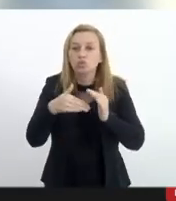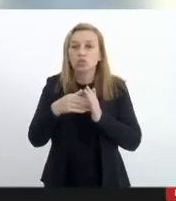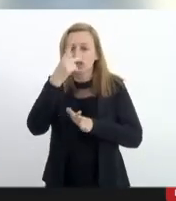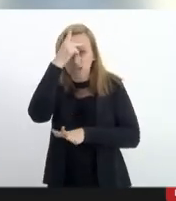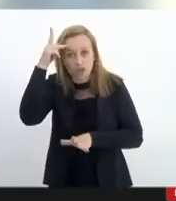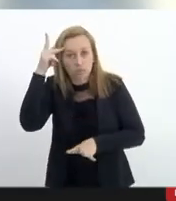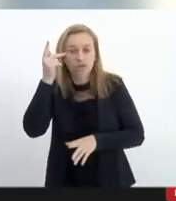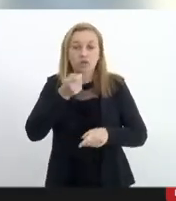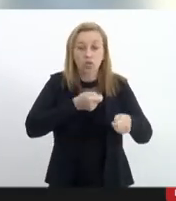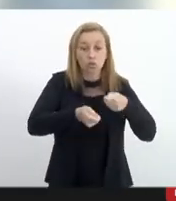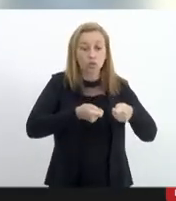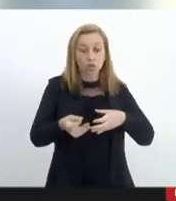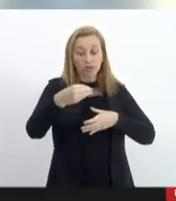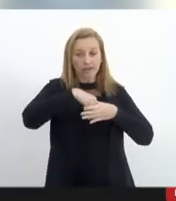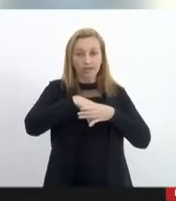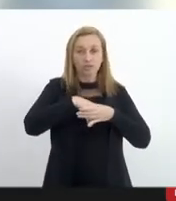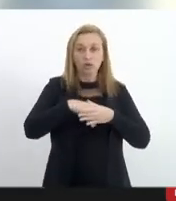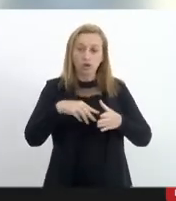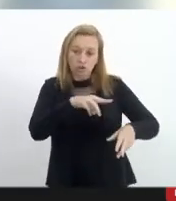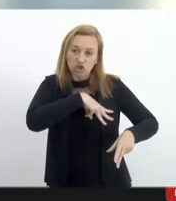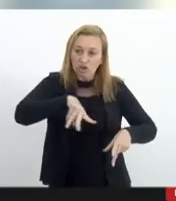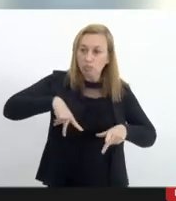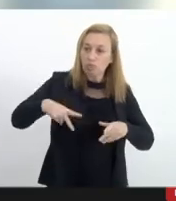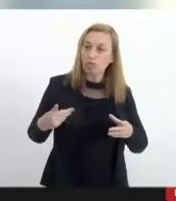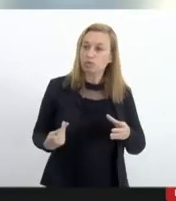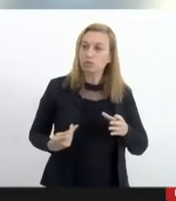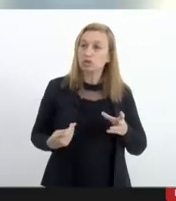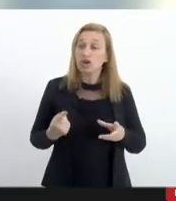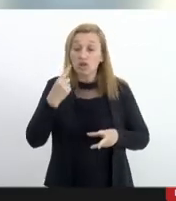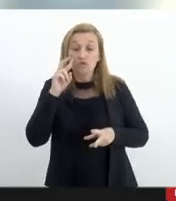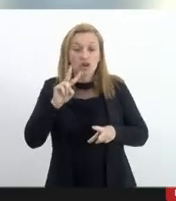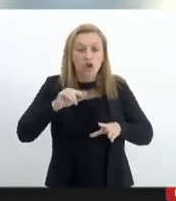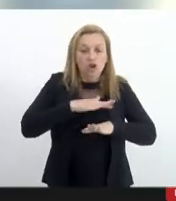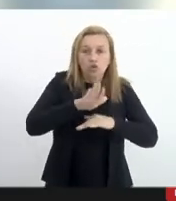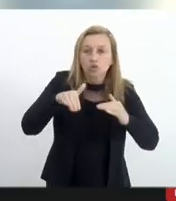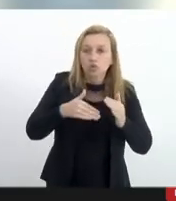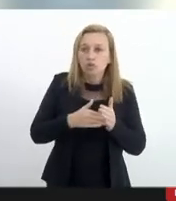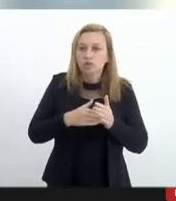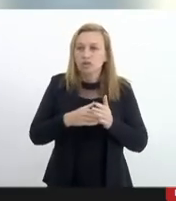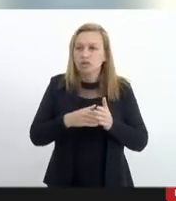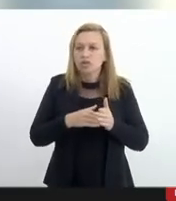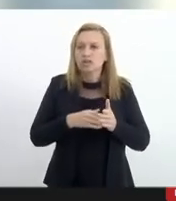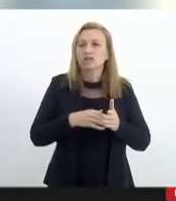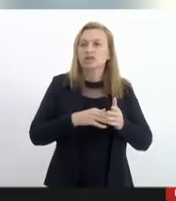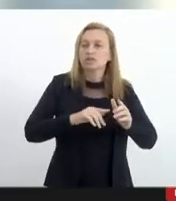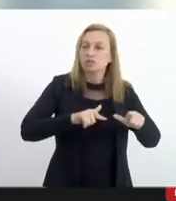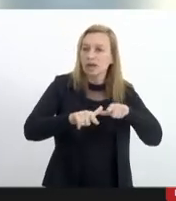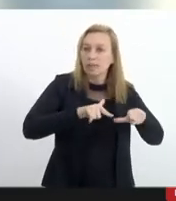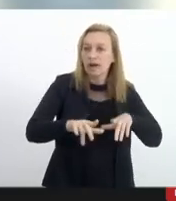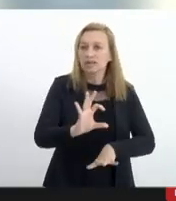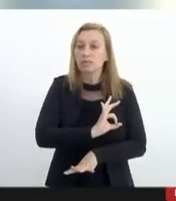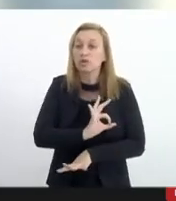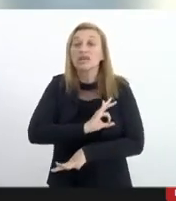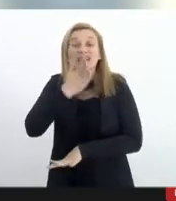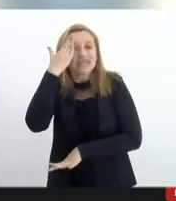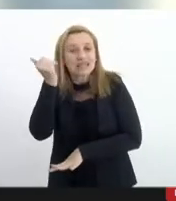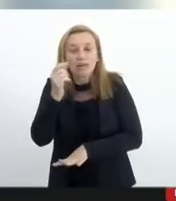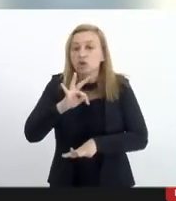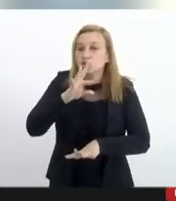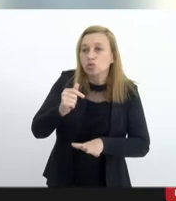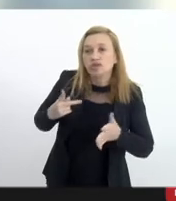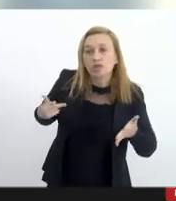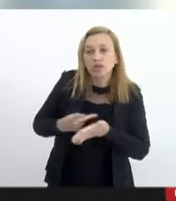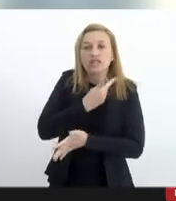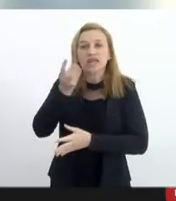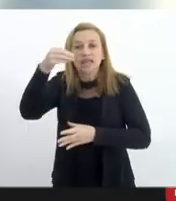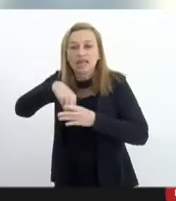e controle externo o ministério público hoje acompanha as operações on time ele sabe o saldo que vai acontecer dentro